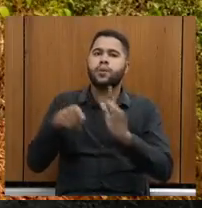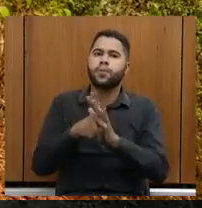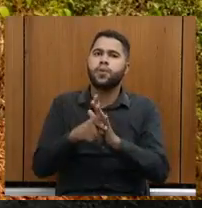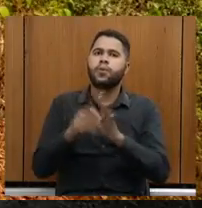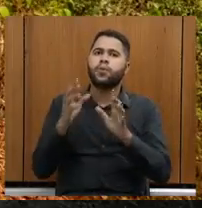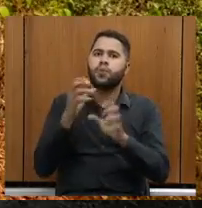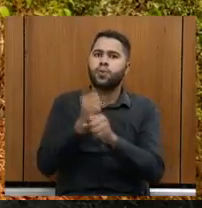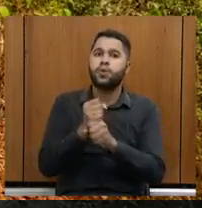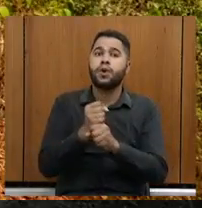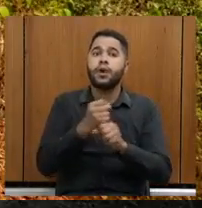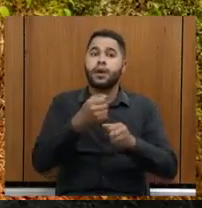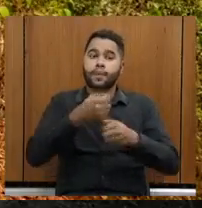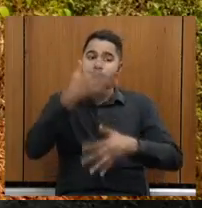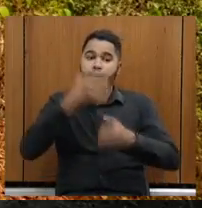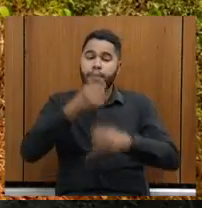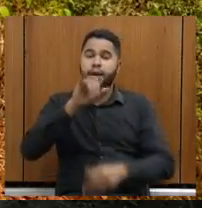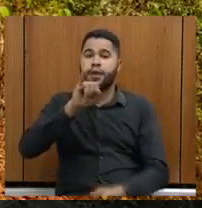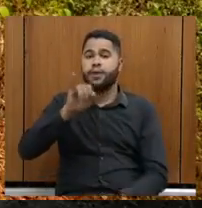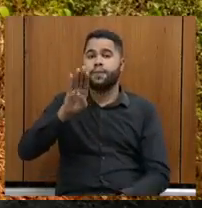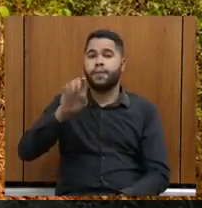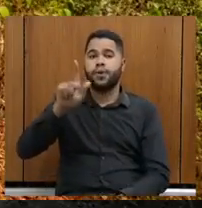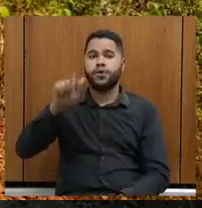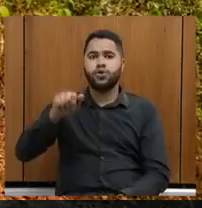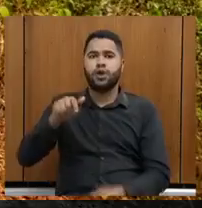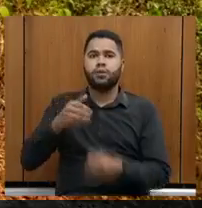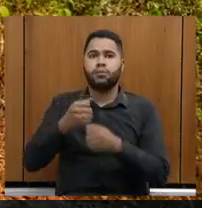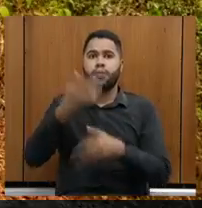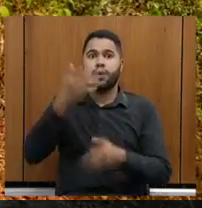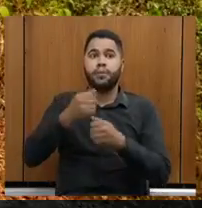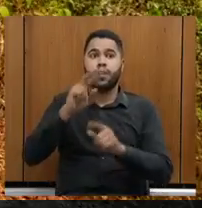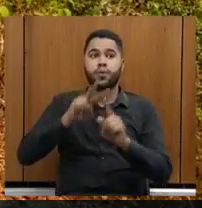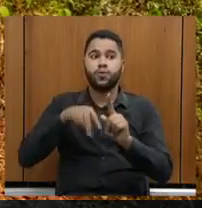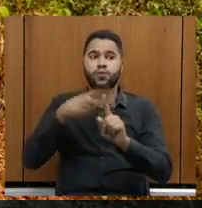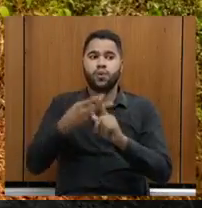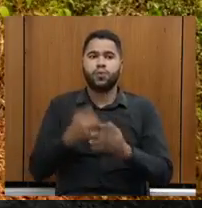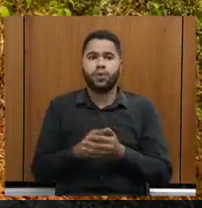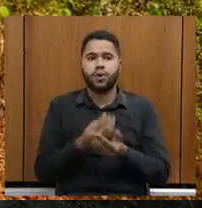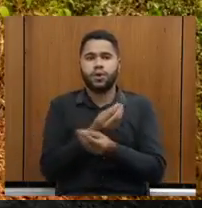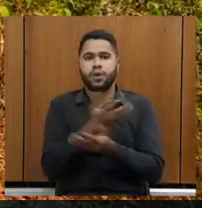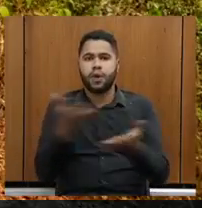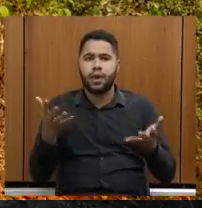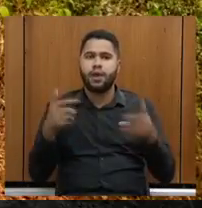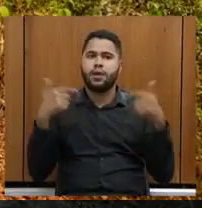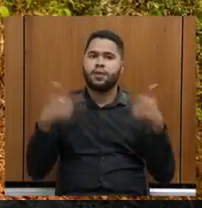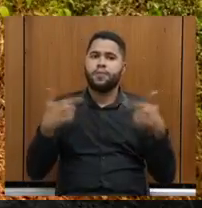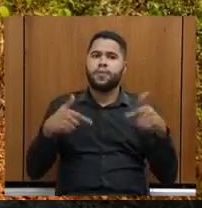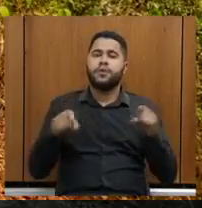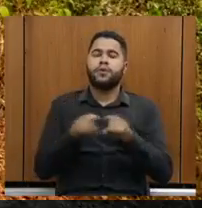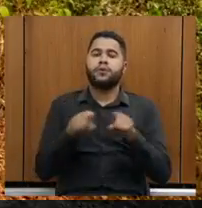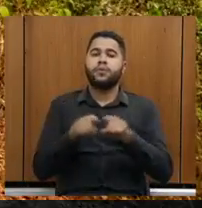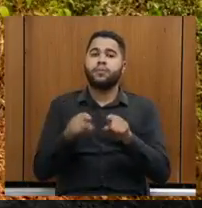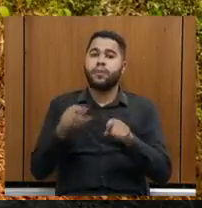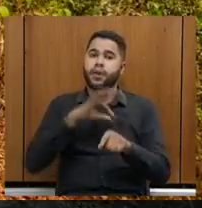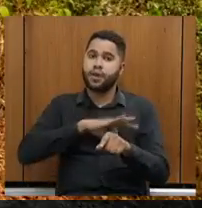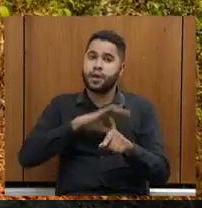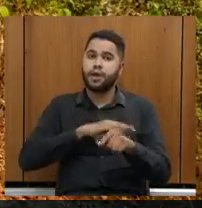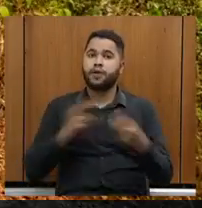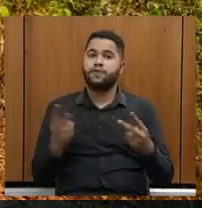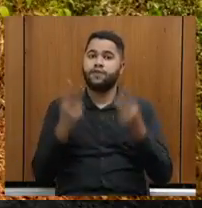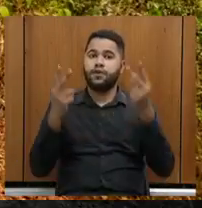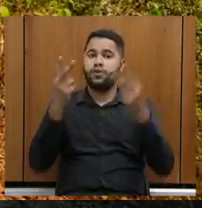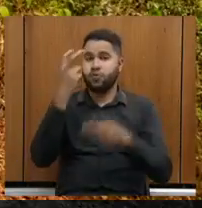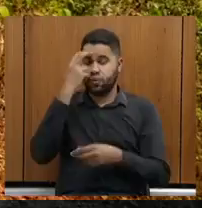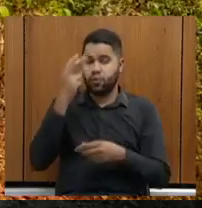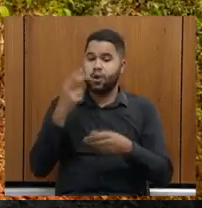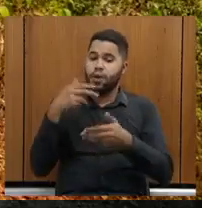do IBGE, crescendo o dobro da média nacional. Gerar emprego, renda e valorização cultural, reabertura gradual de